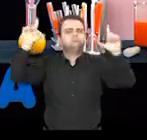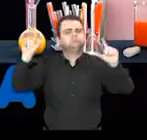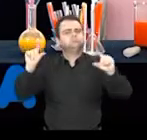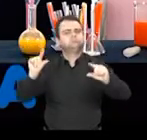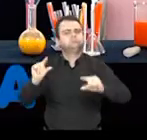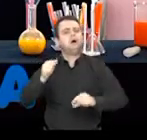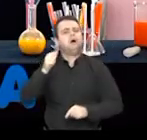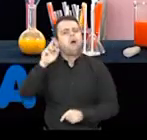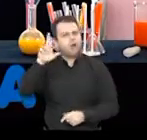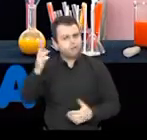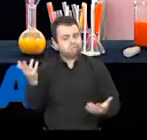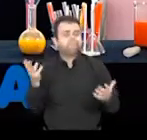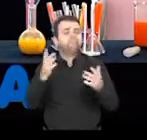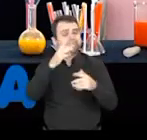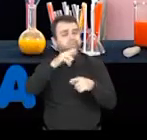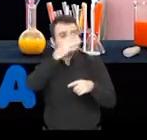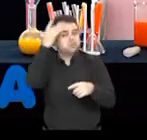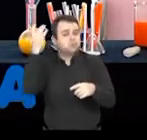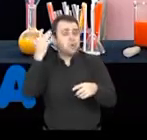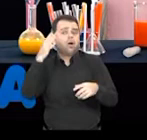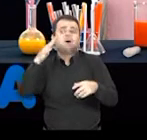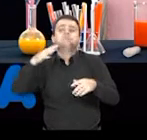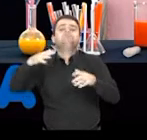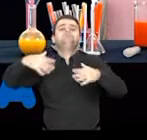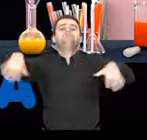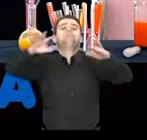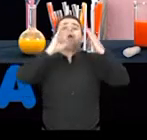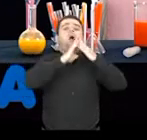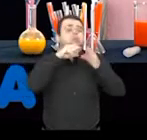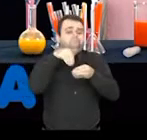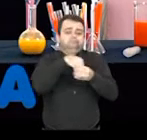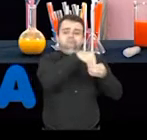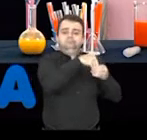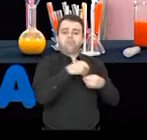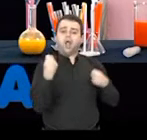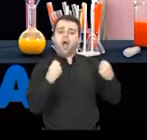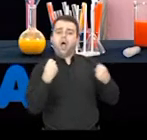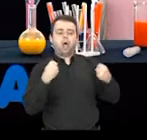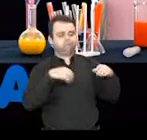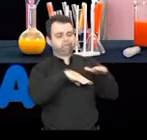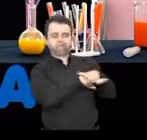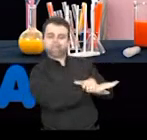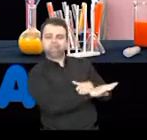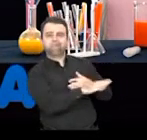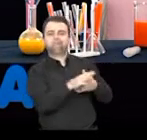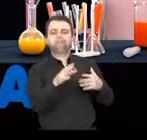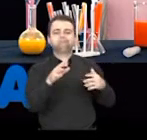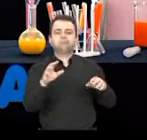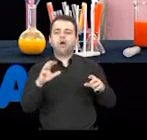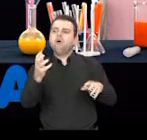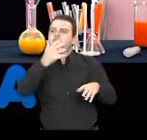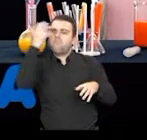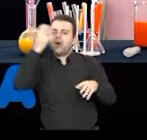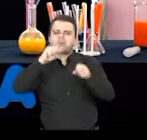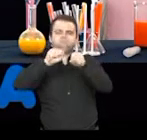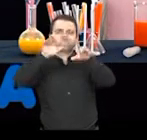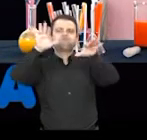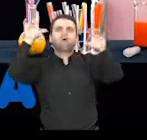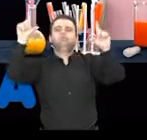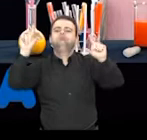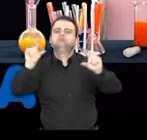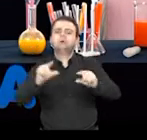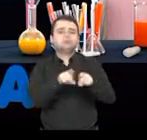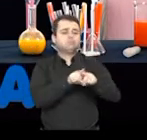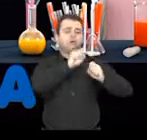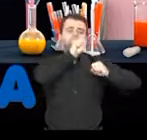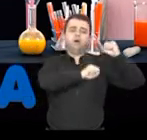será? As pessoas estão mais em casa, não estão usando muitos carros, menos fumaça no meio ambiente e